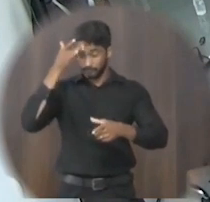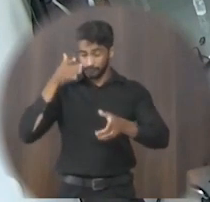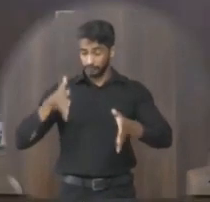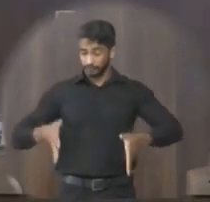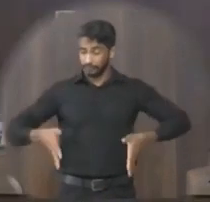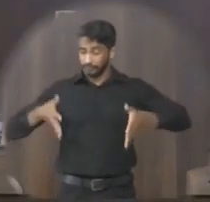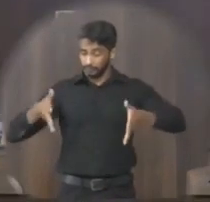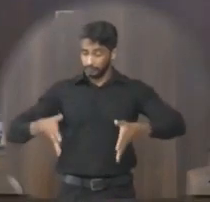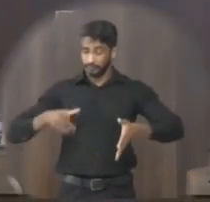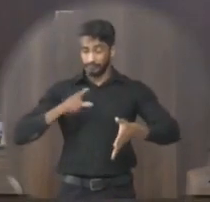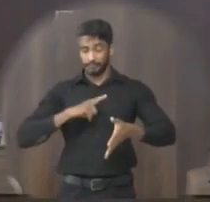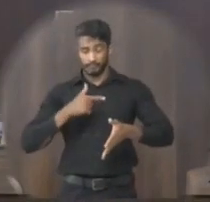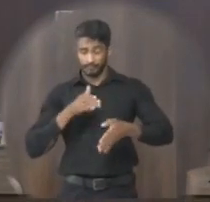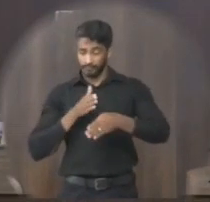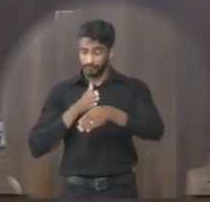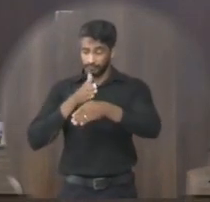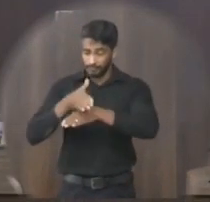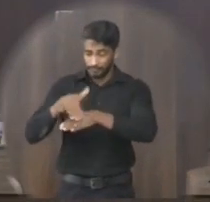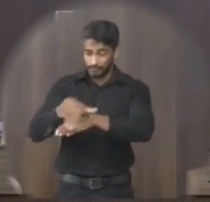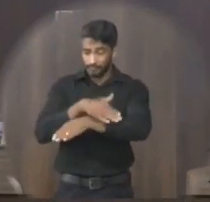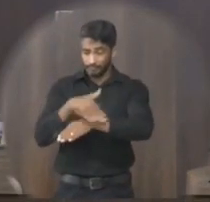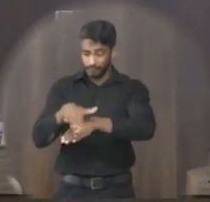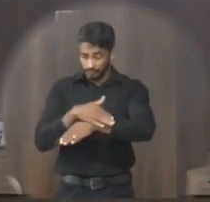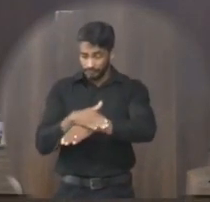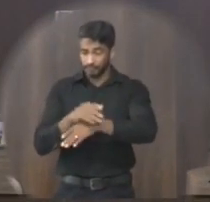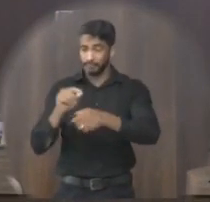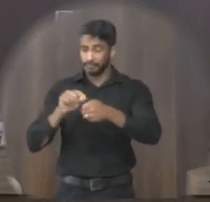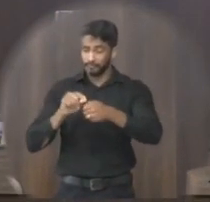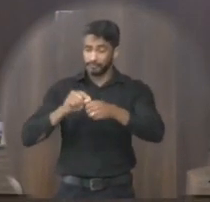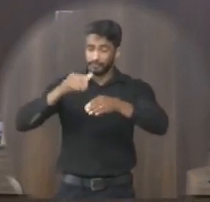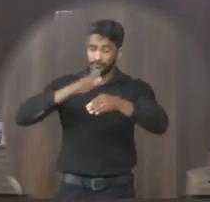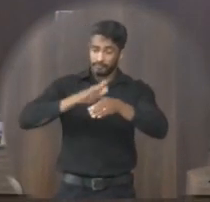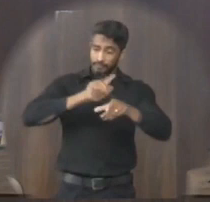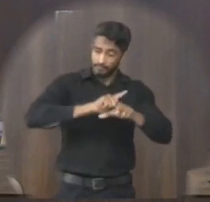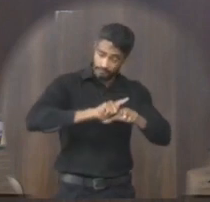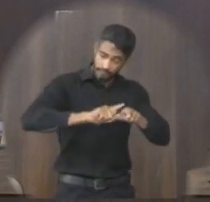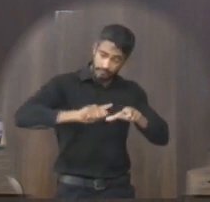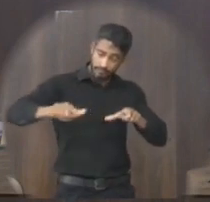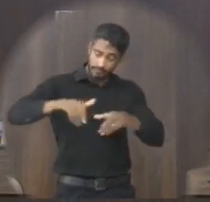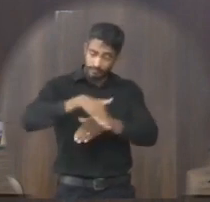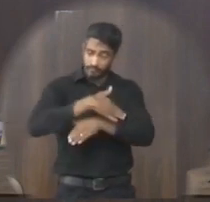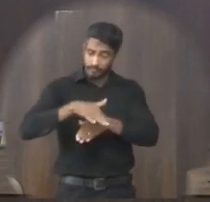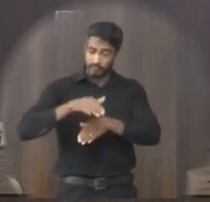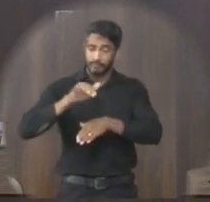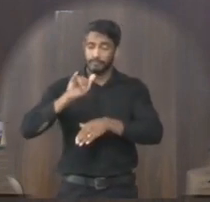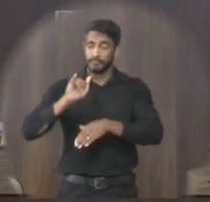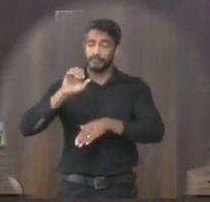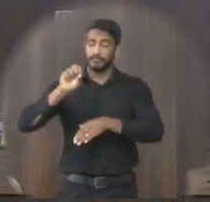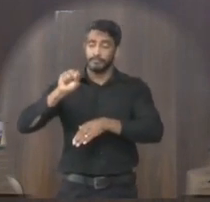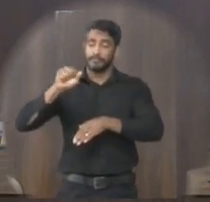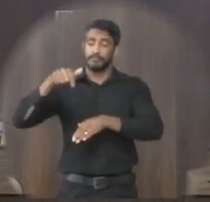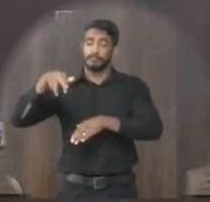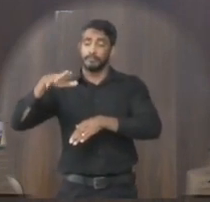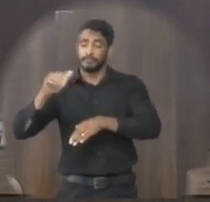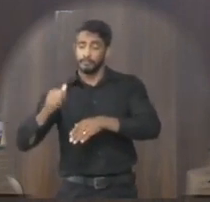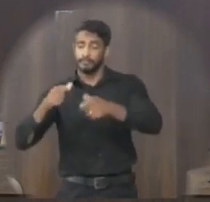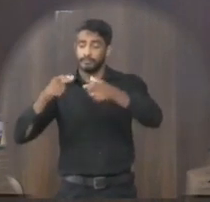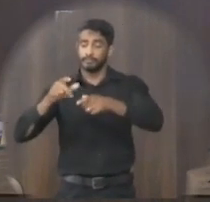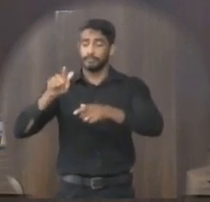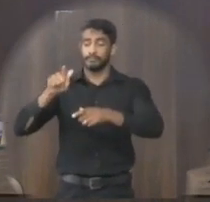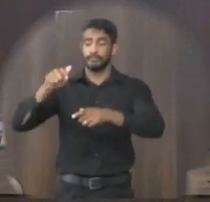dignidade para conseguir sair de casa realização de pavimentação na rua Isaulino José da Silva no bairro Gamileira